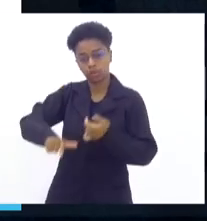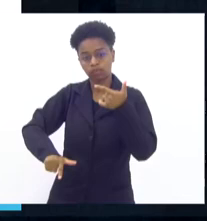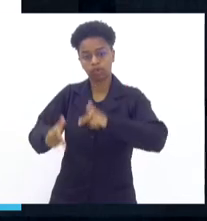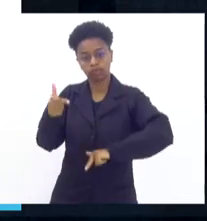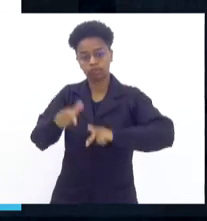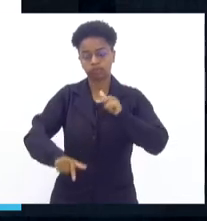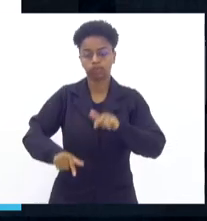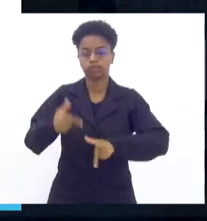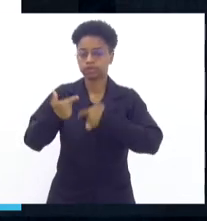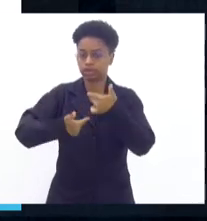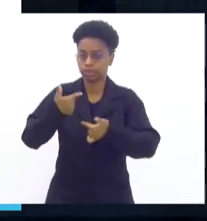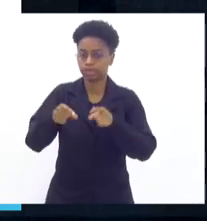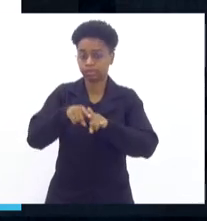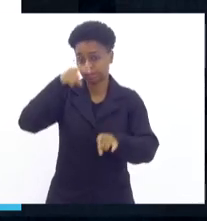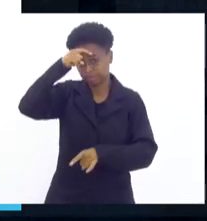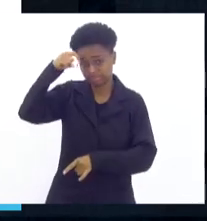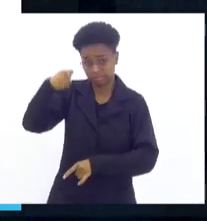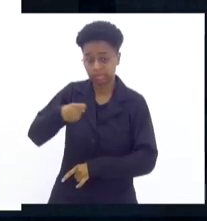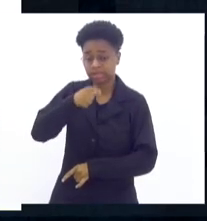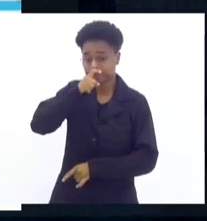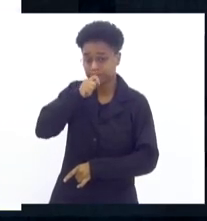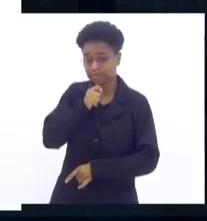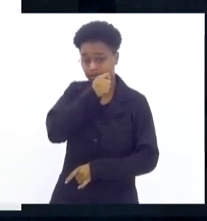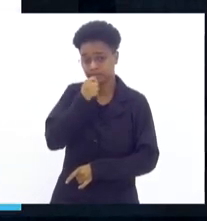é o sacrifício lá dos nossos policiais do nome do batalhão.